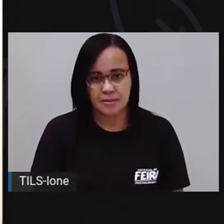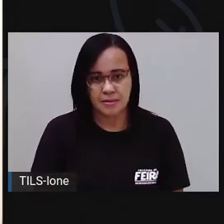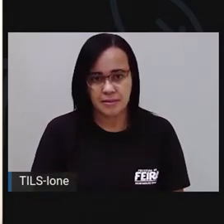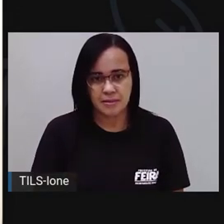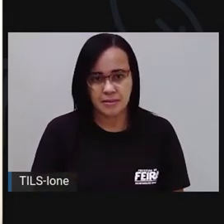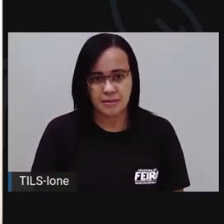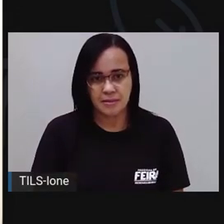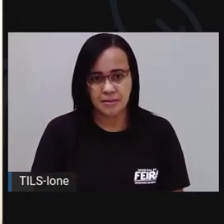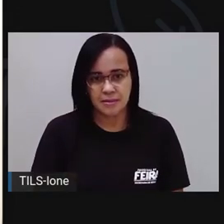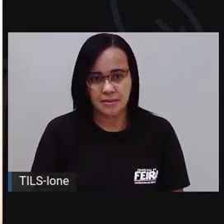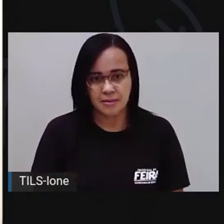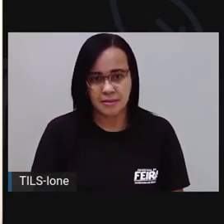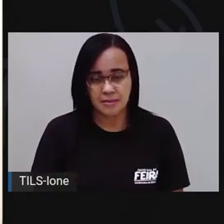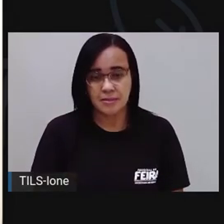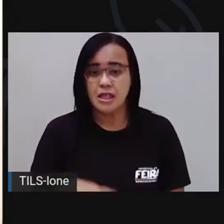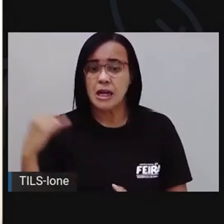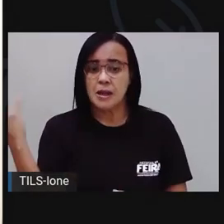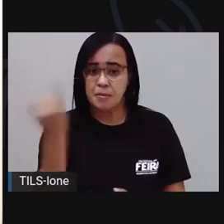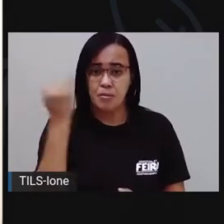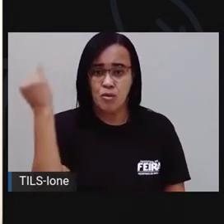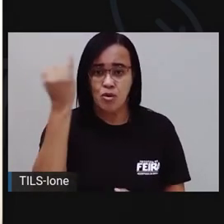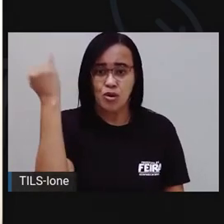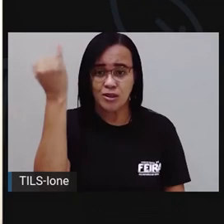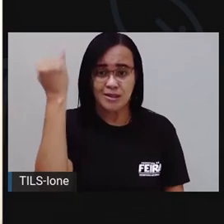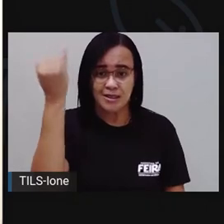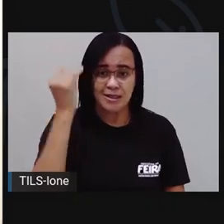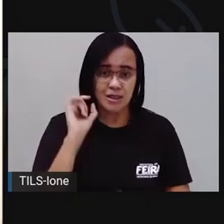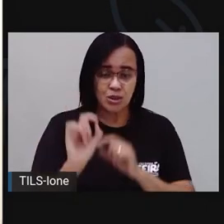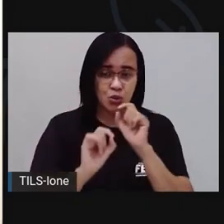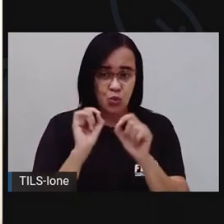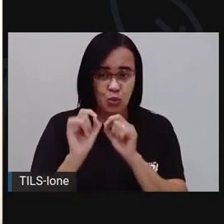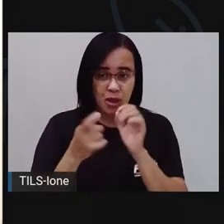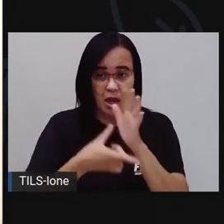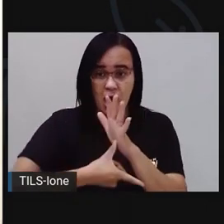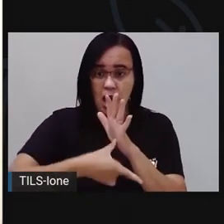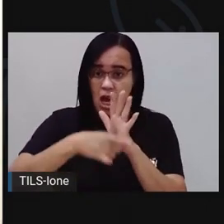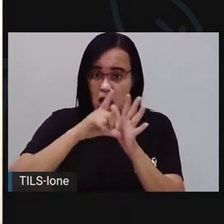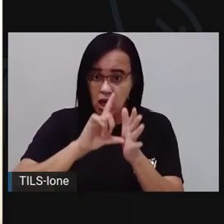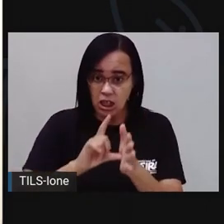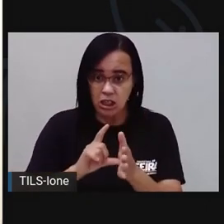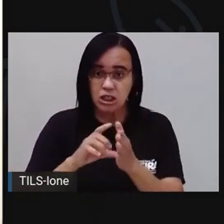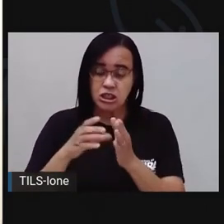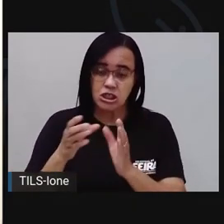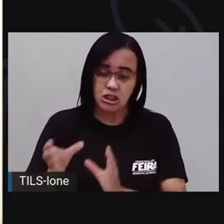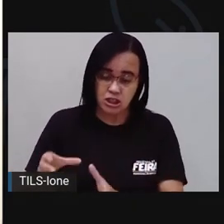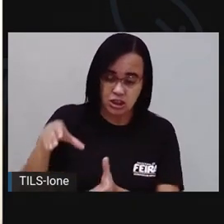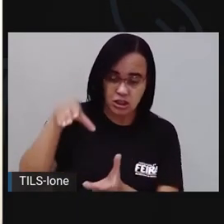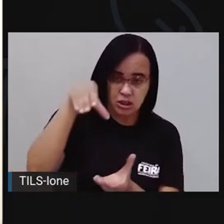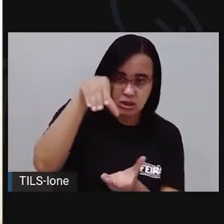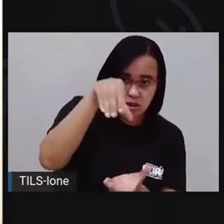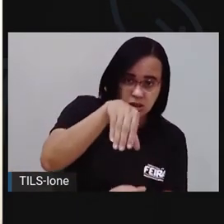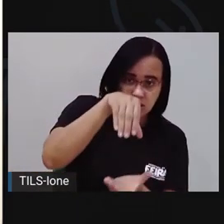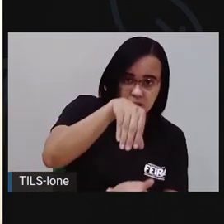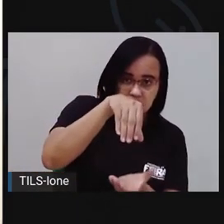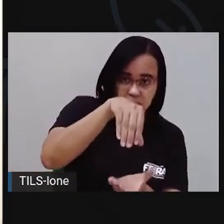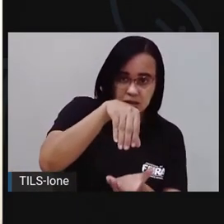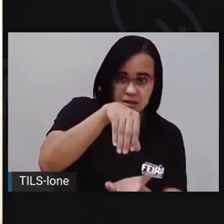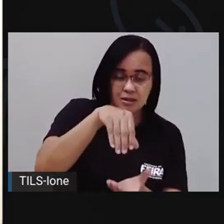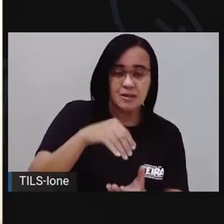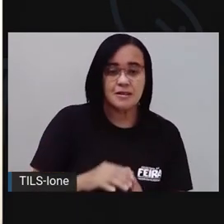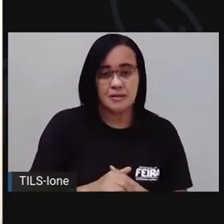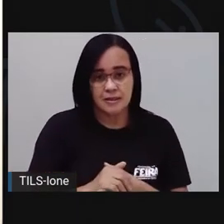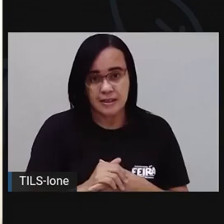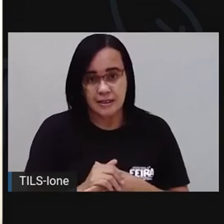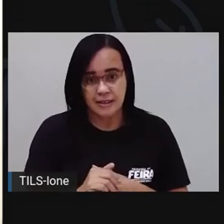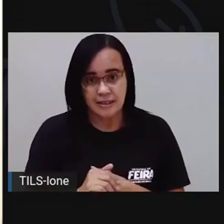Sim, olha só. Importante, hein? Antes de colocar a farinha, né? Que a gente produziu aqui,